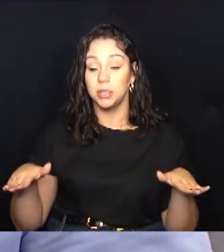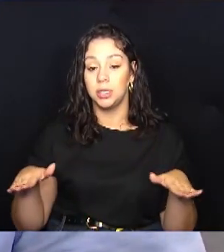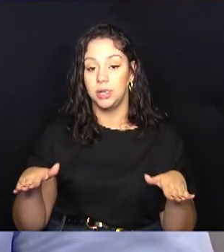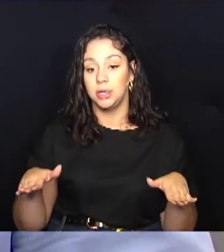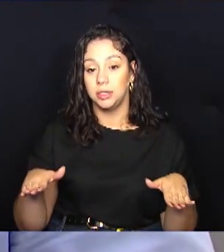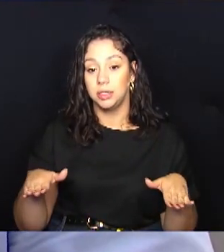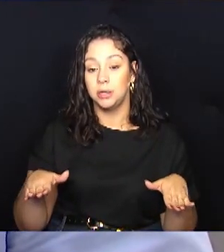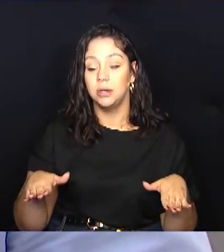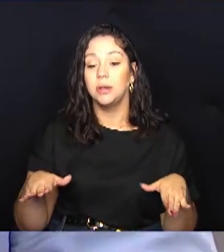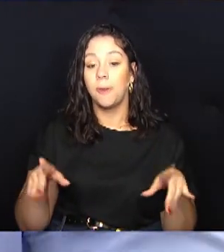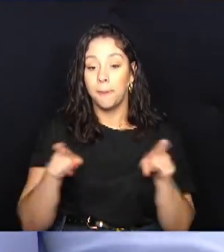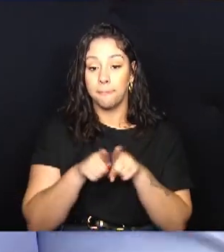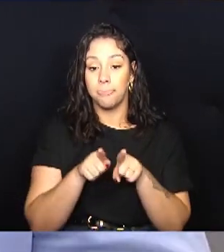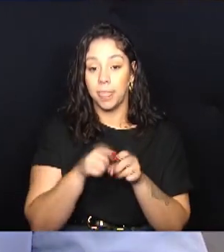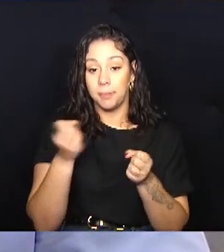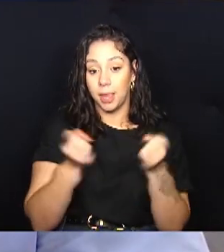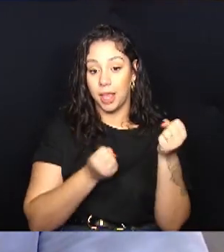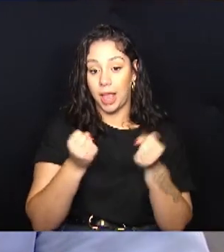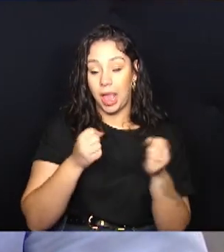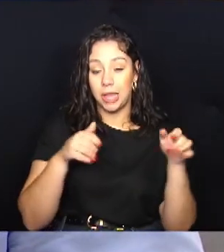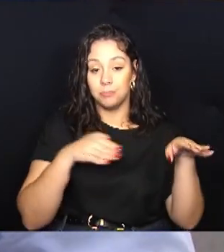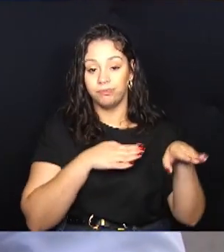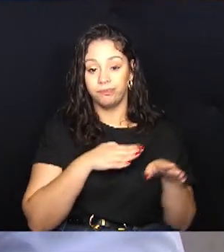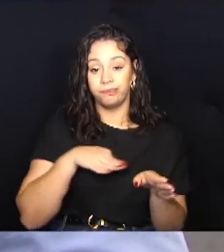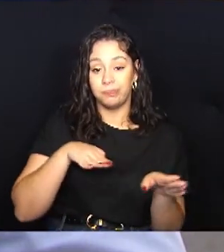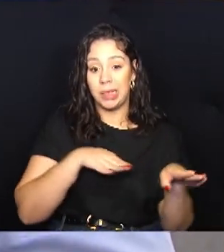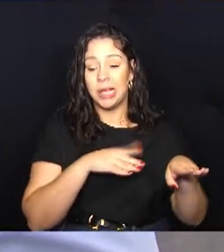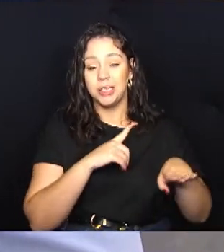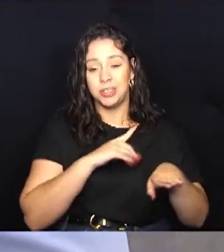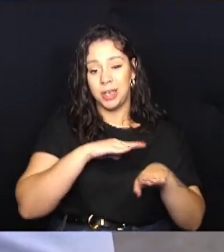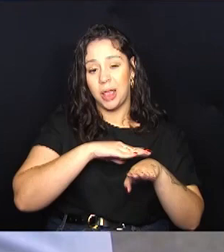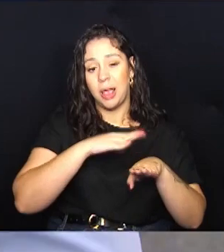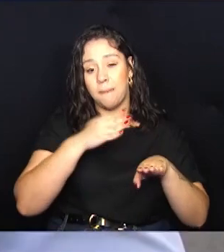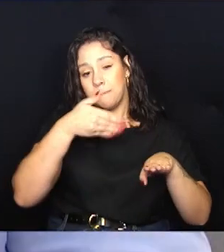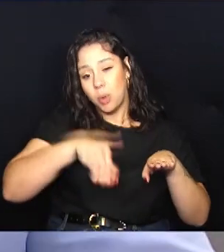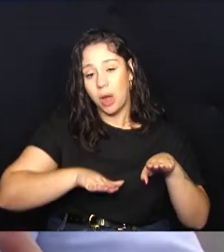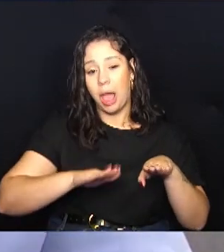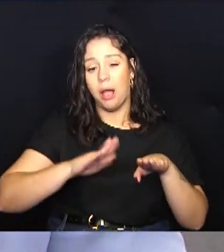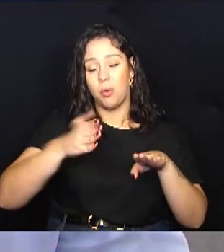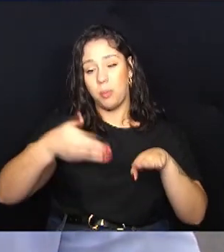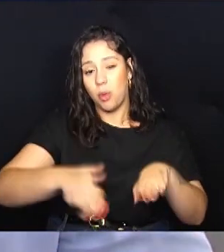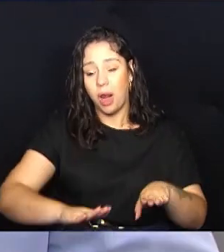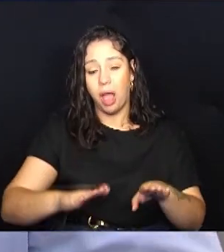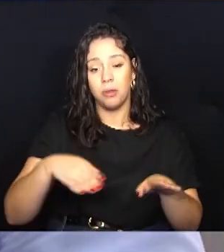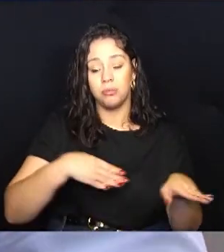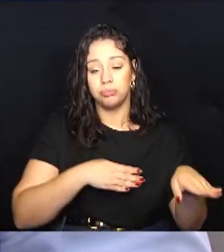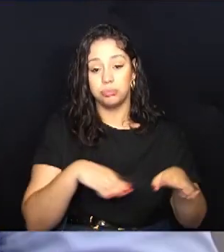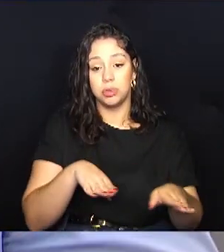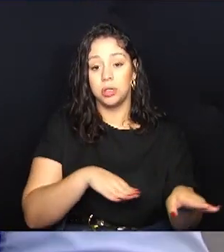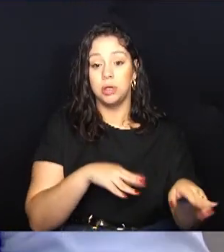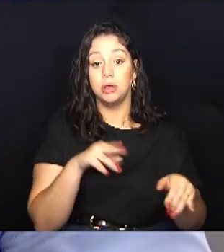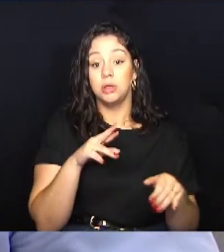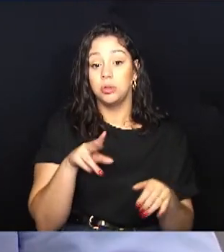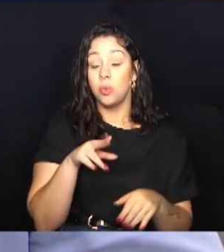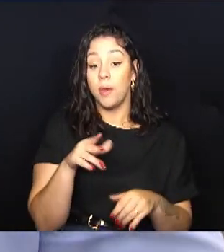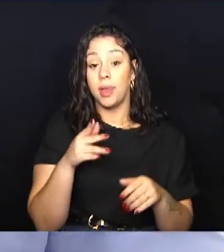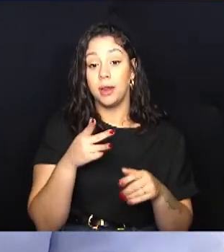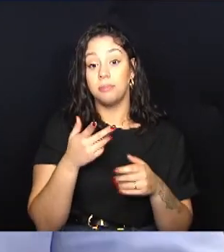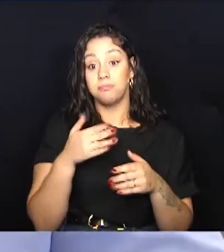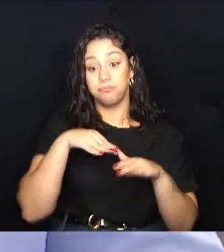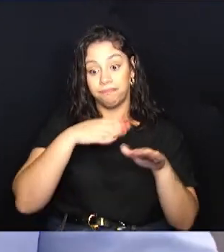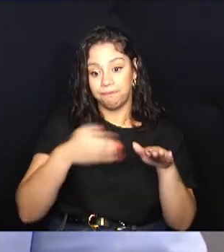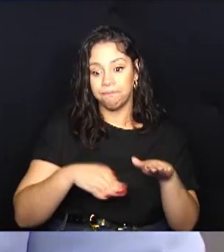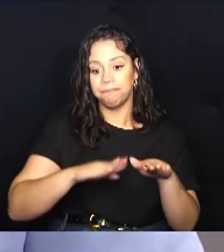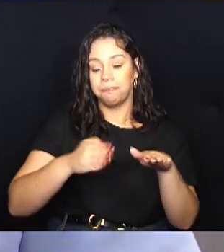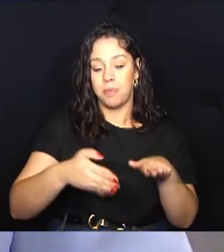Tráfego dos veículos, muitos buracos, então não precisaria ser feita uma operação tapa-buraco, mas sim um recapeamento.